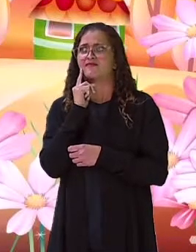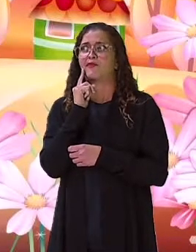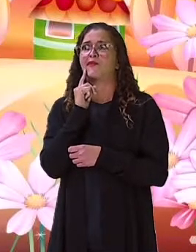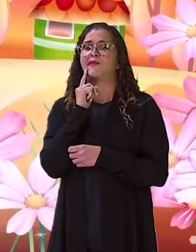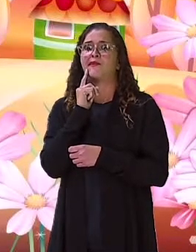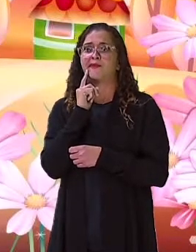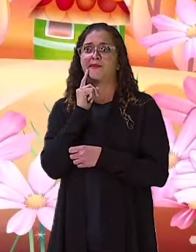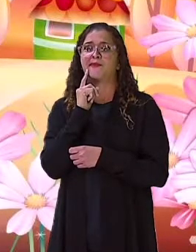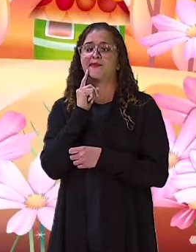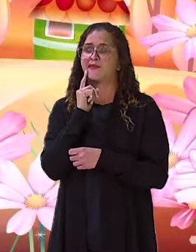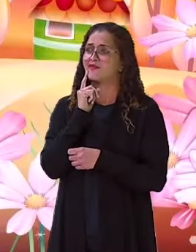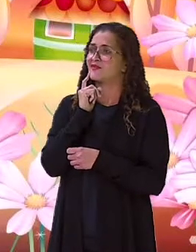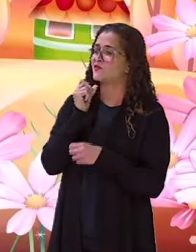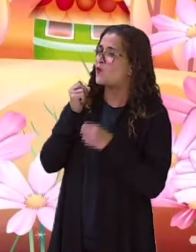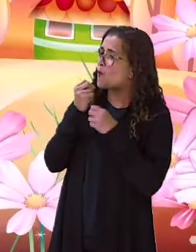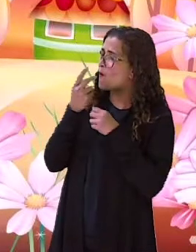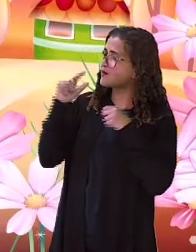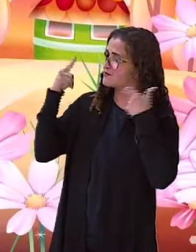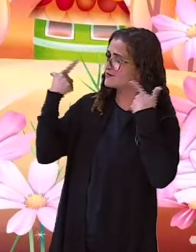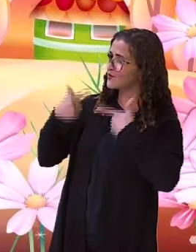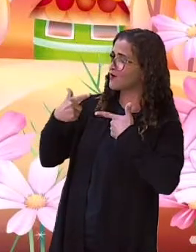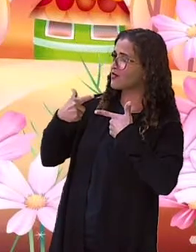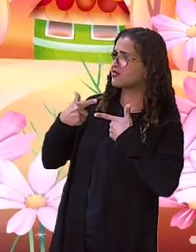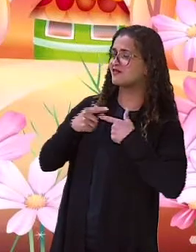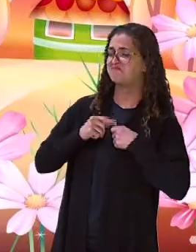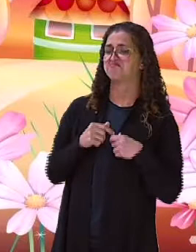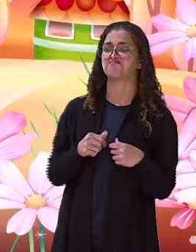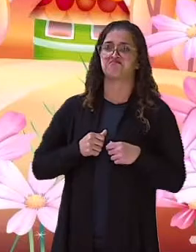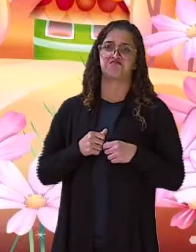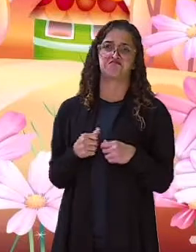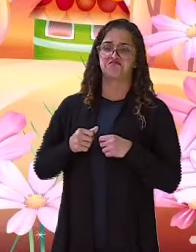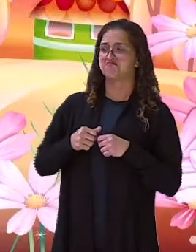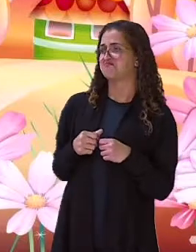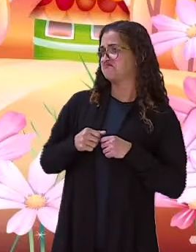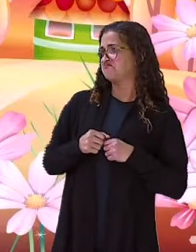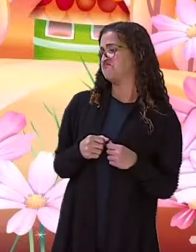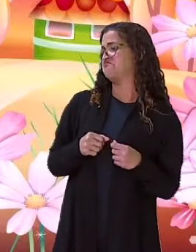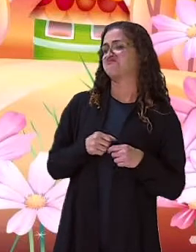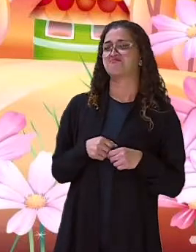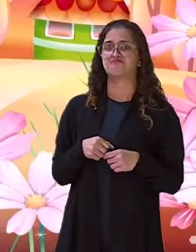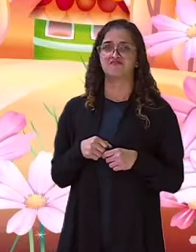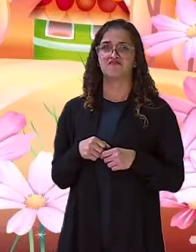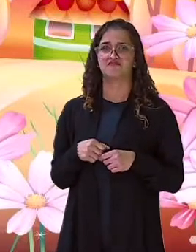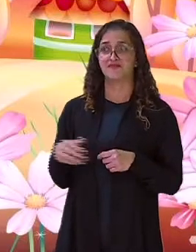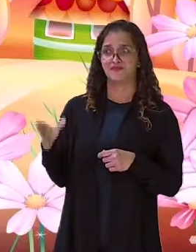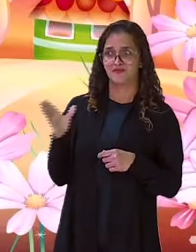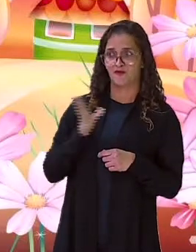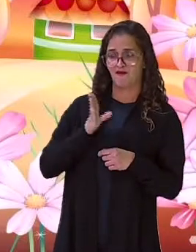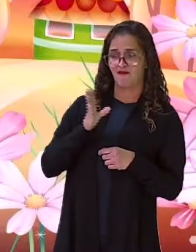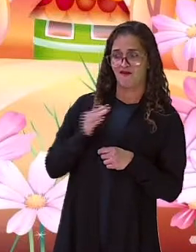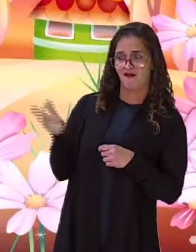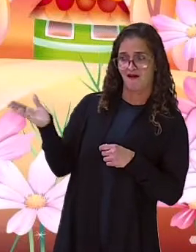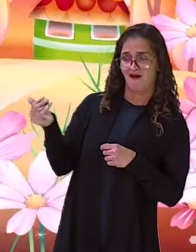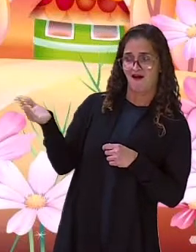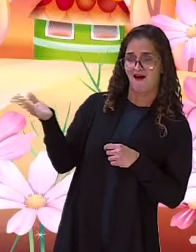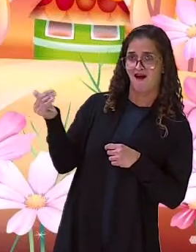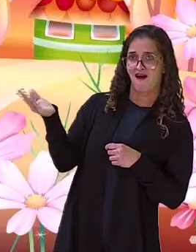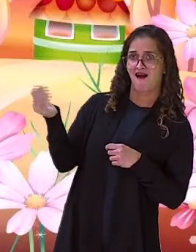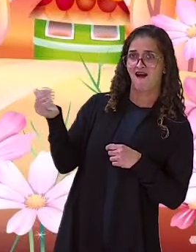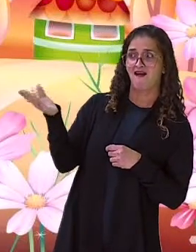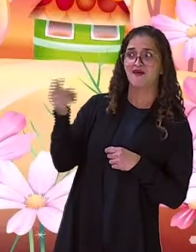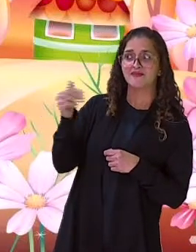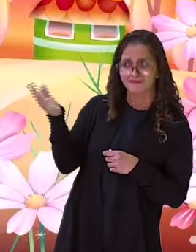ver. Disse Boa Sorte, balançando os homens. A riqueza chamou o homem e deu a ele